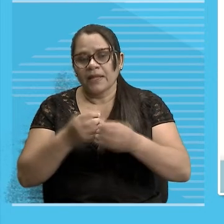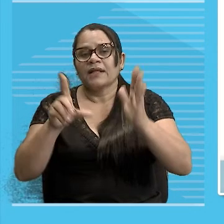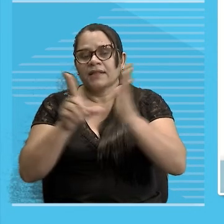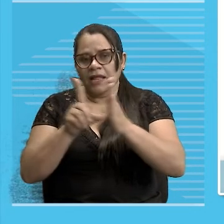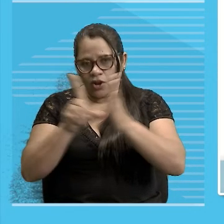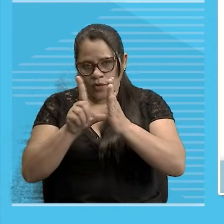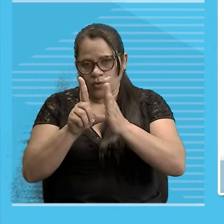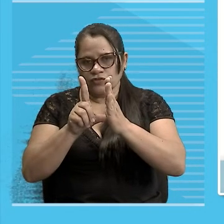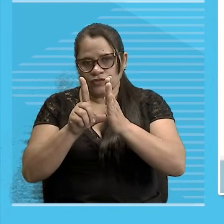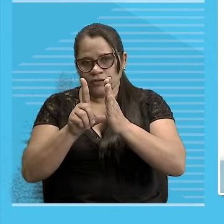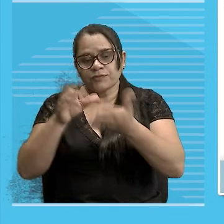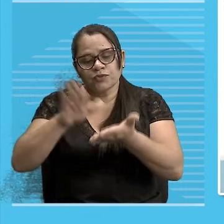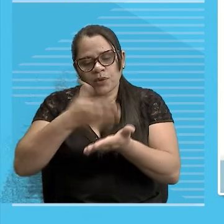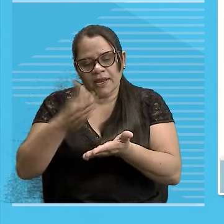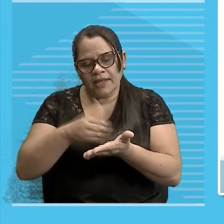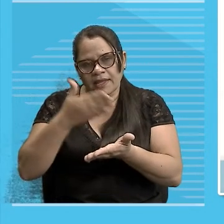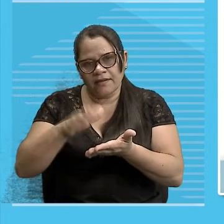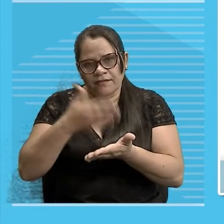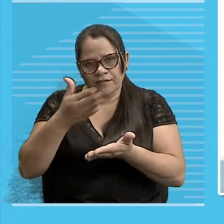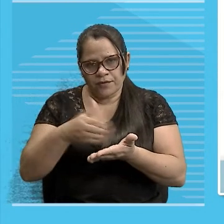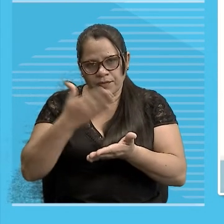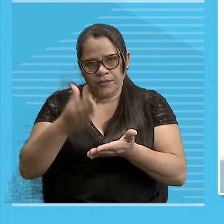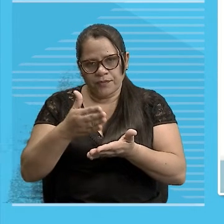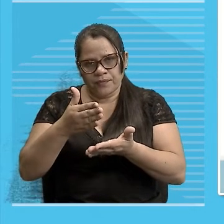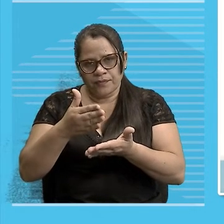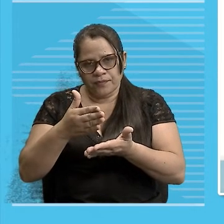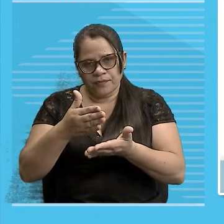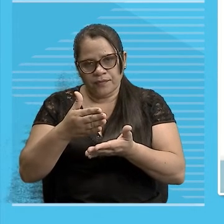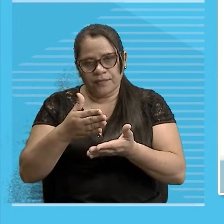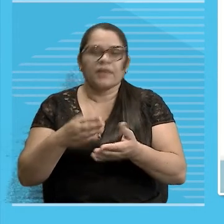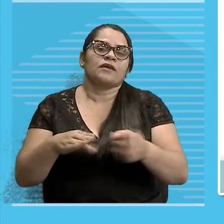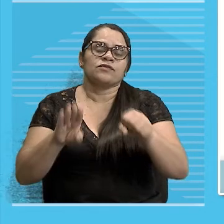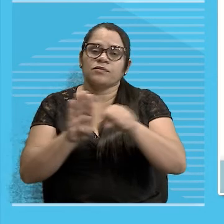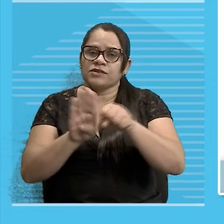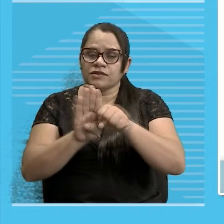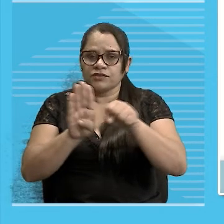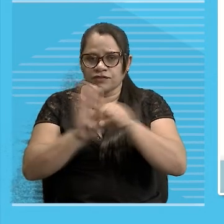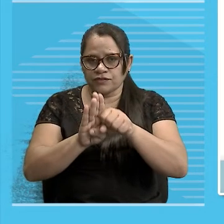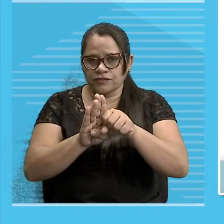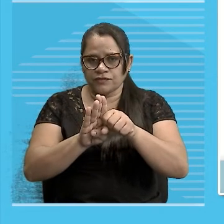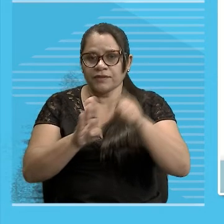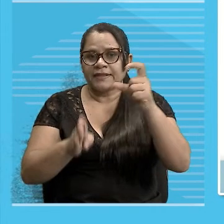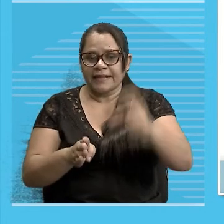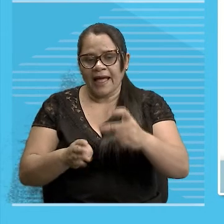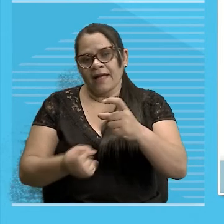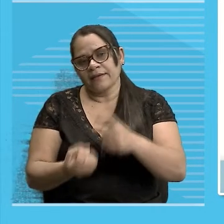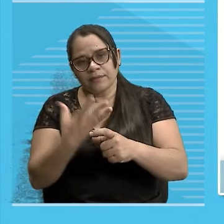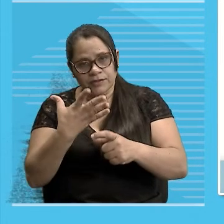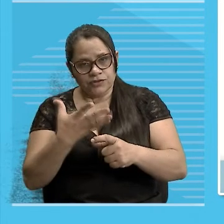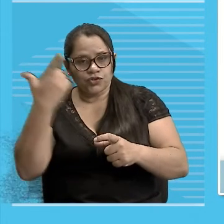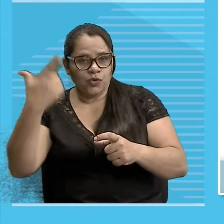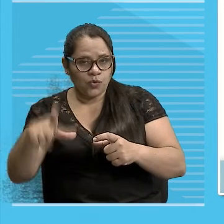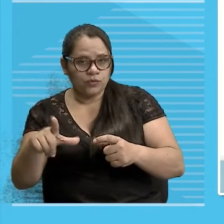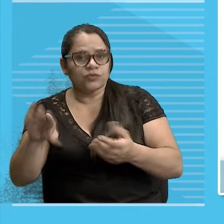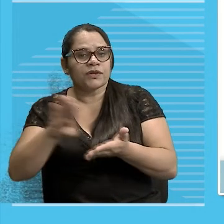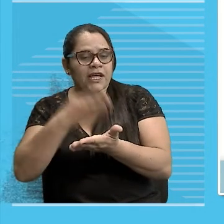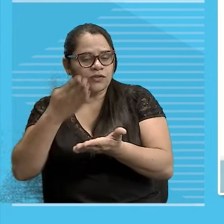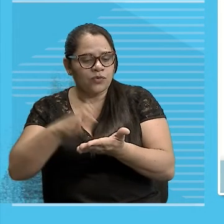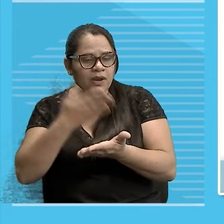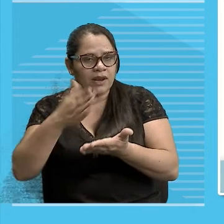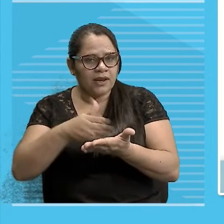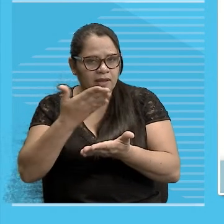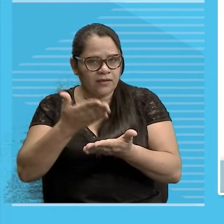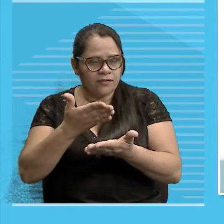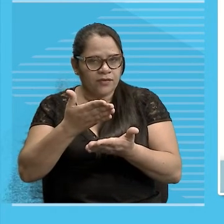Aquele que lida Com livros É um substantivo Também derivado Então Aria Vai dar a noção De local Onde são